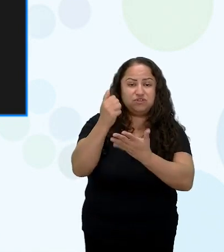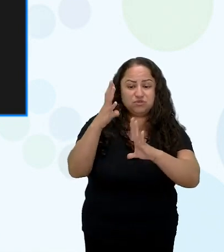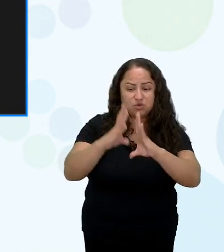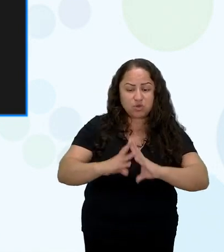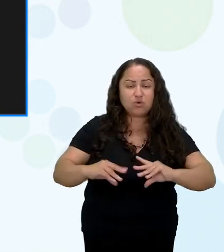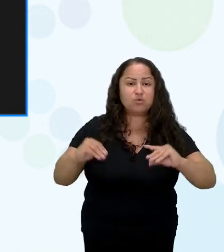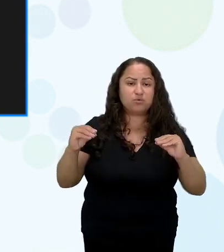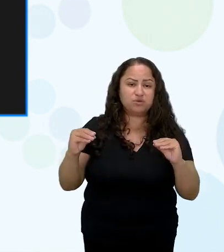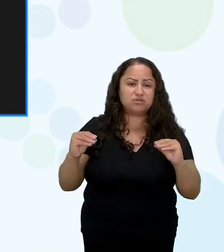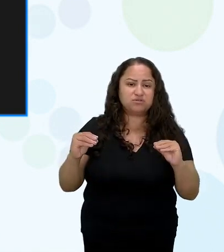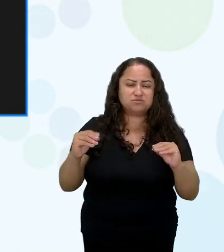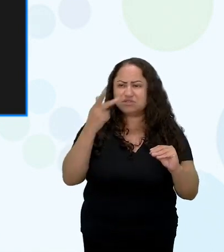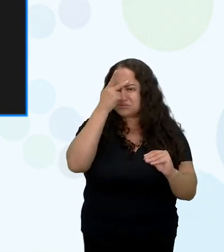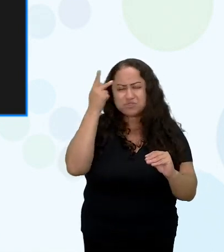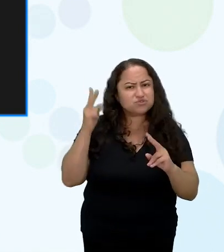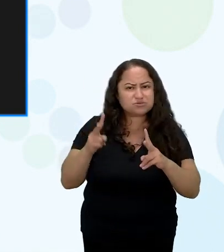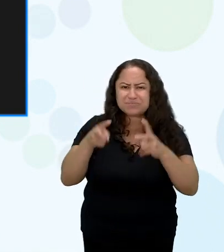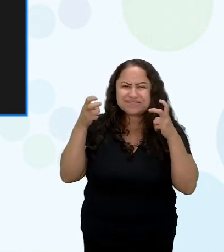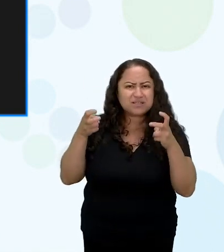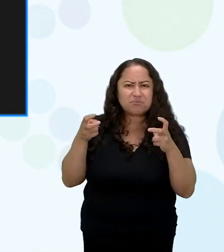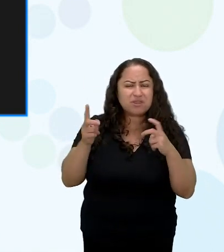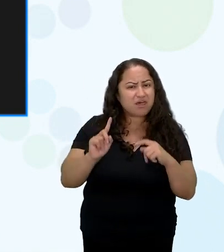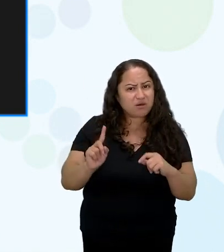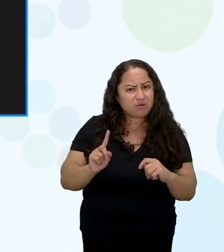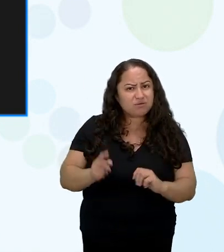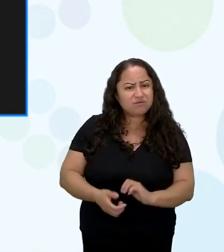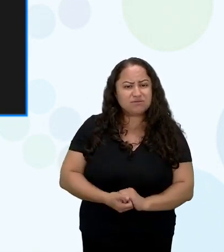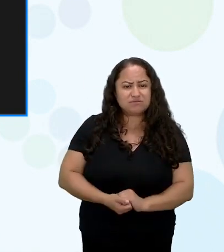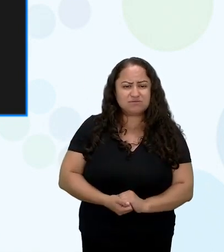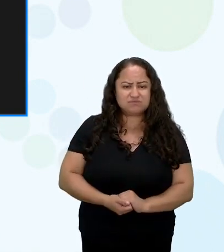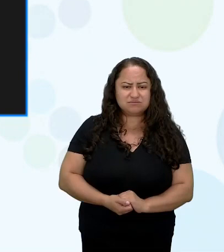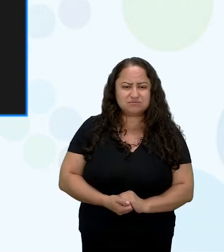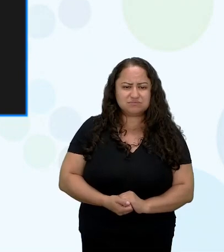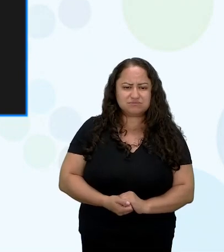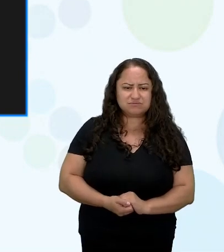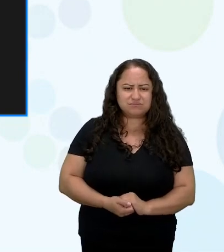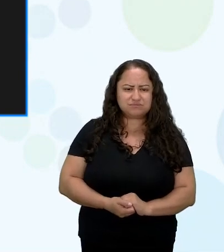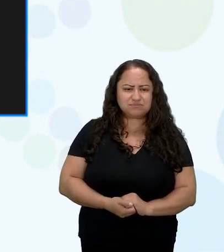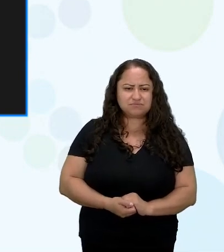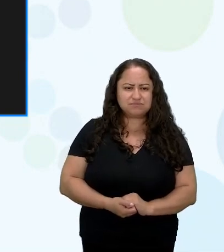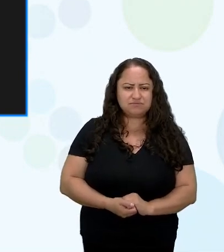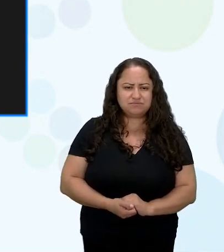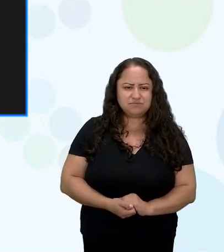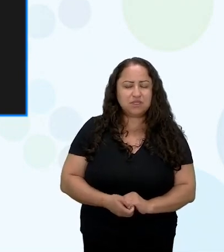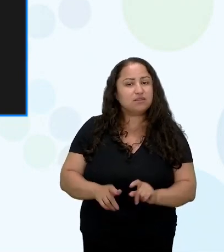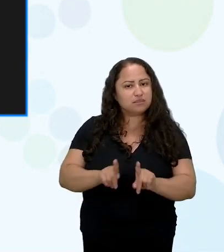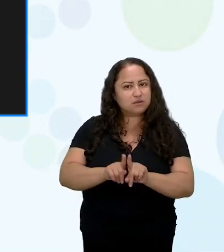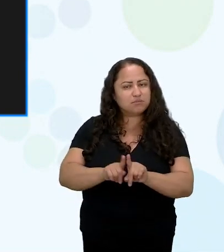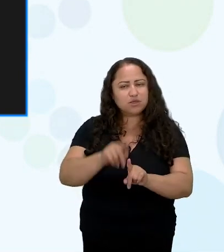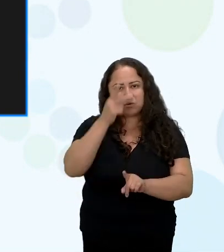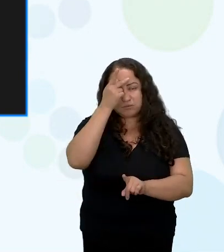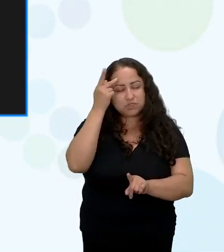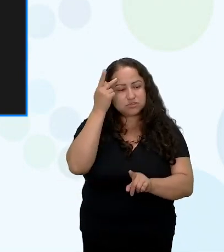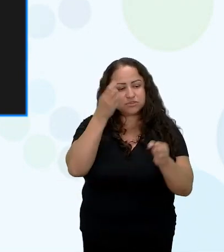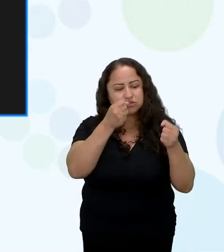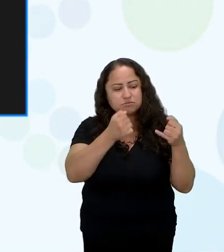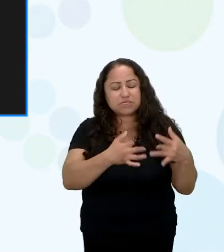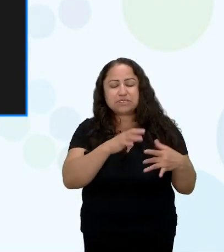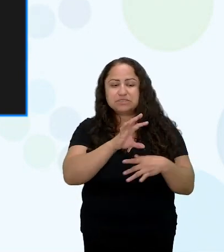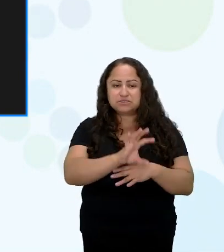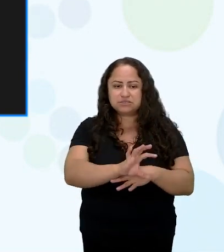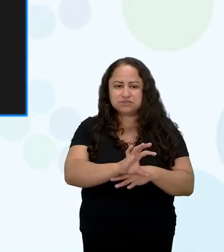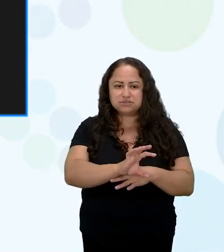as pessoas não percebem isso e tem uma pessoa que diz para ela o seguinte fala assim